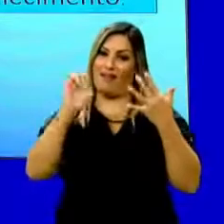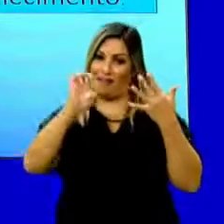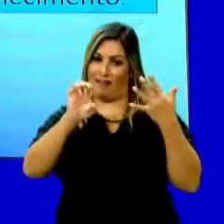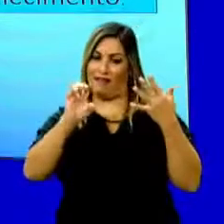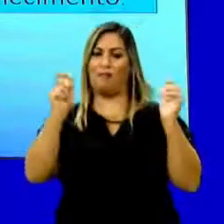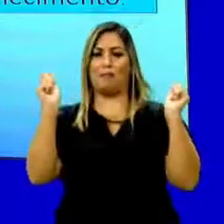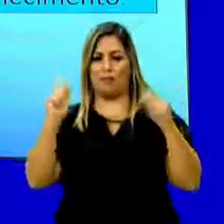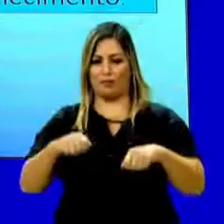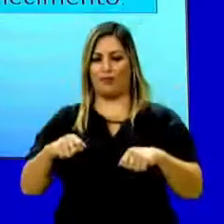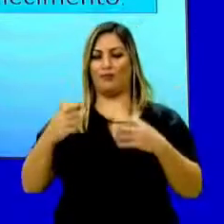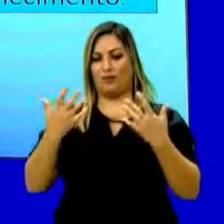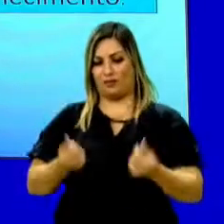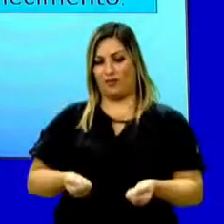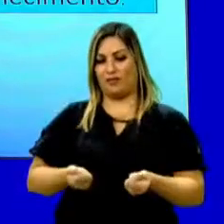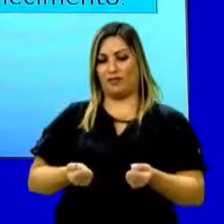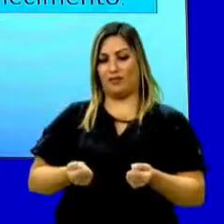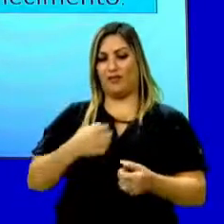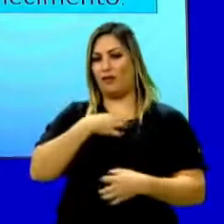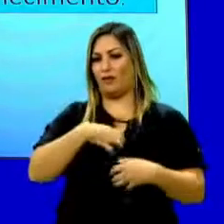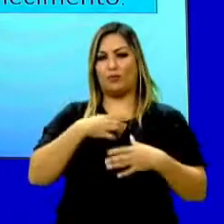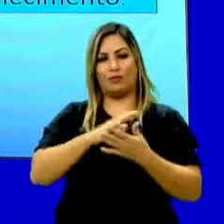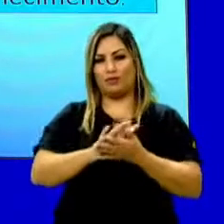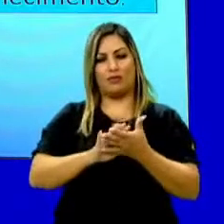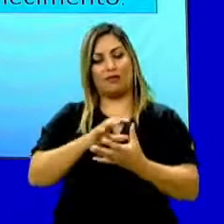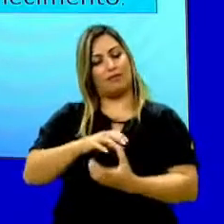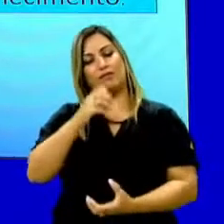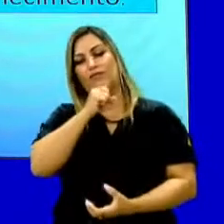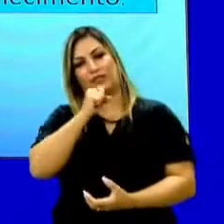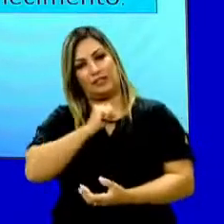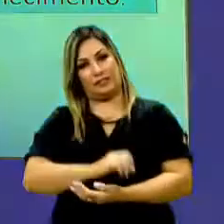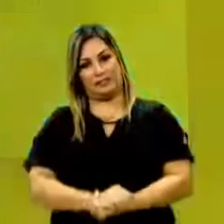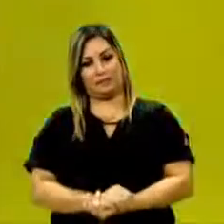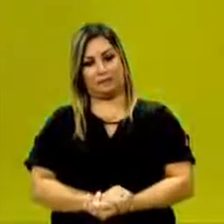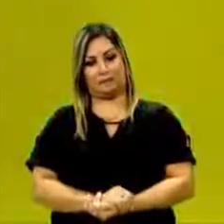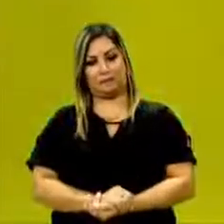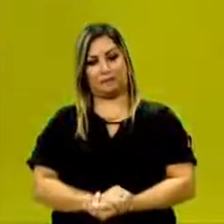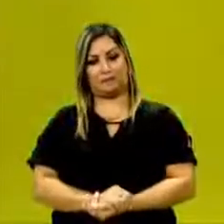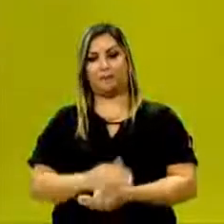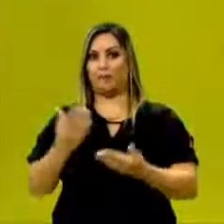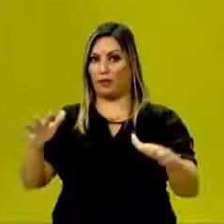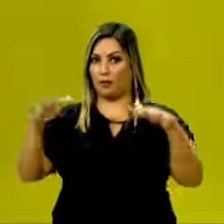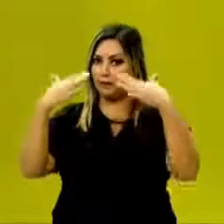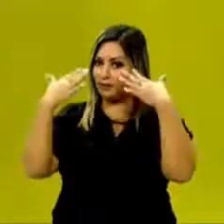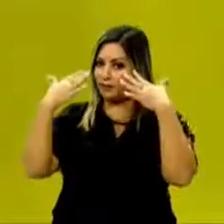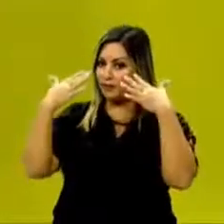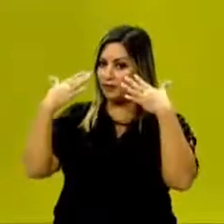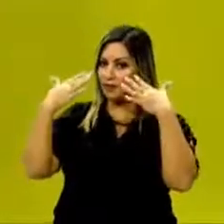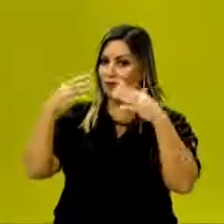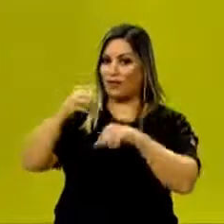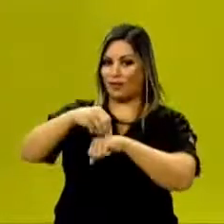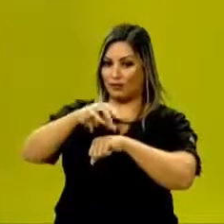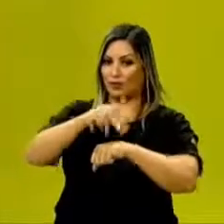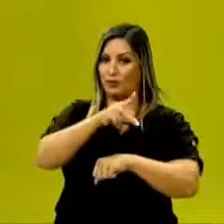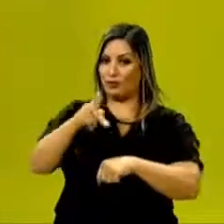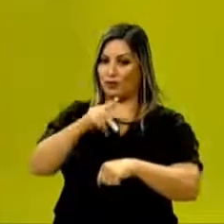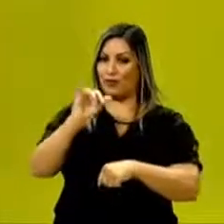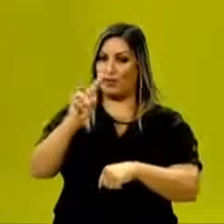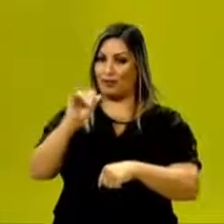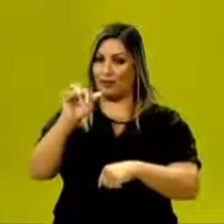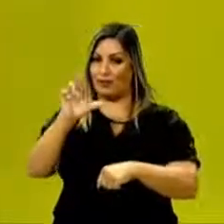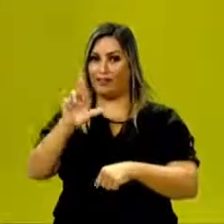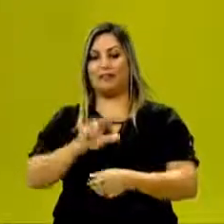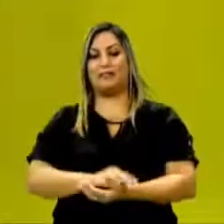é possível aceitar sem angústias o envelhecimento. Então, fiquem atentos às dicas aí do Tivair.